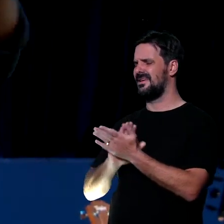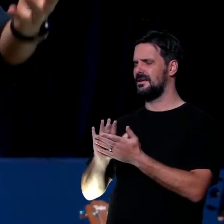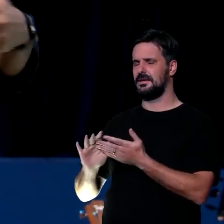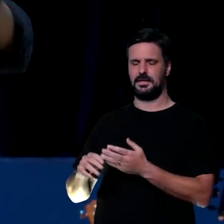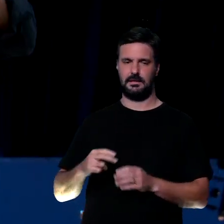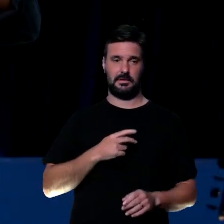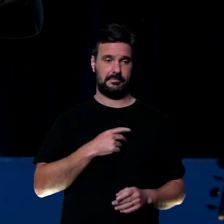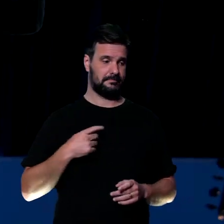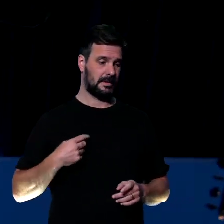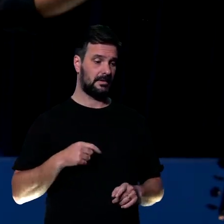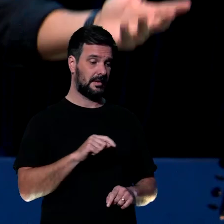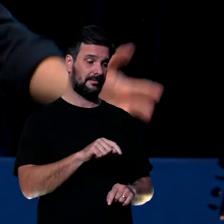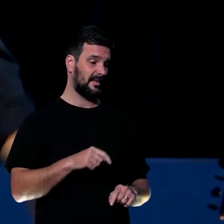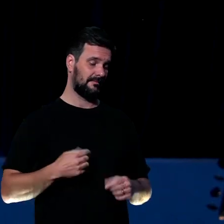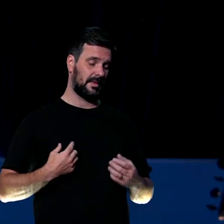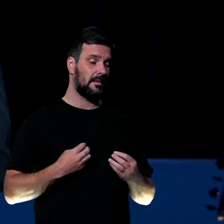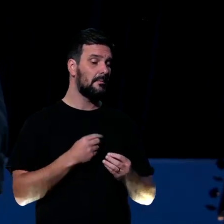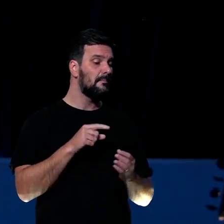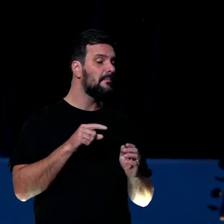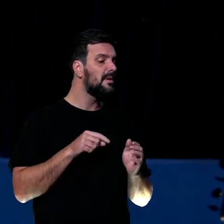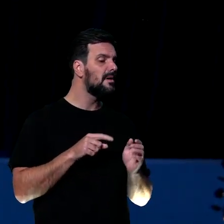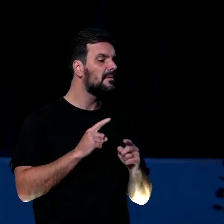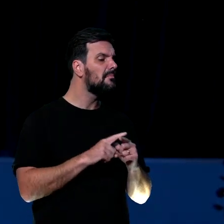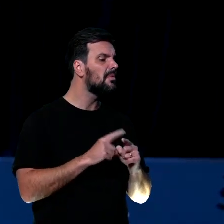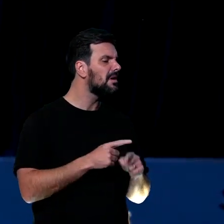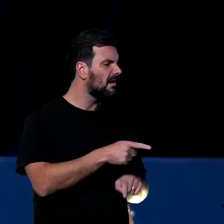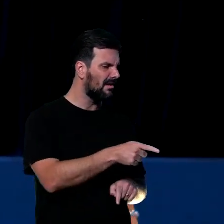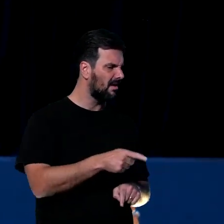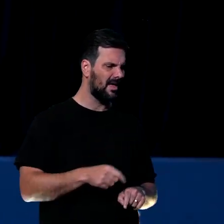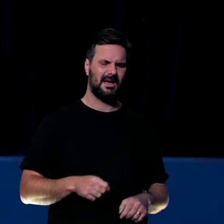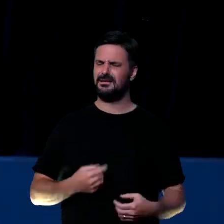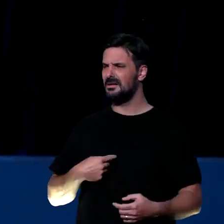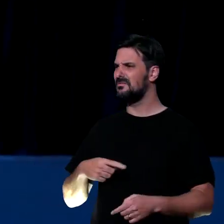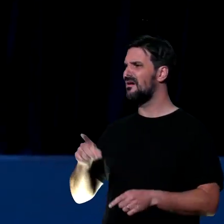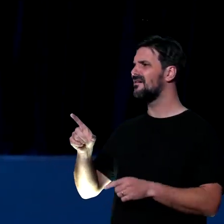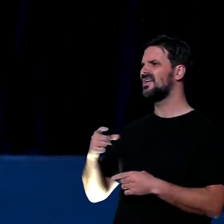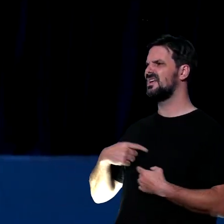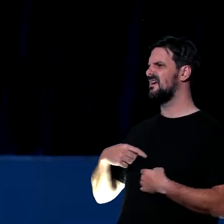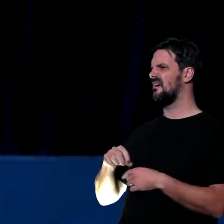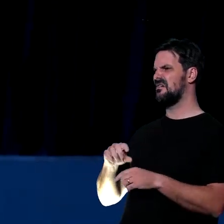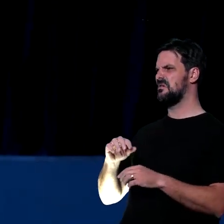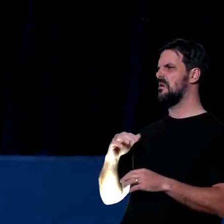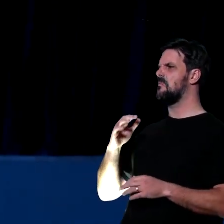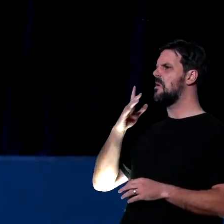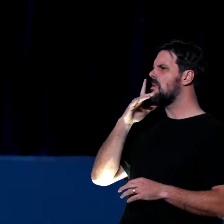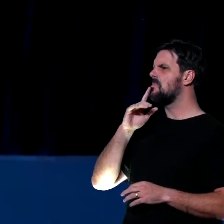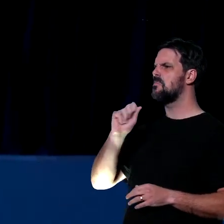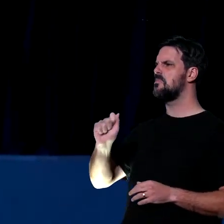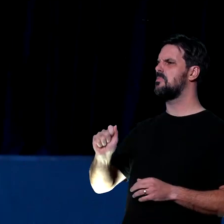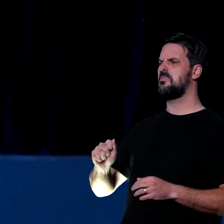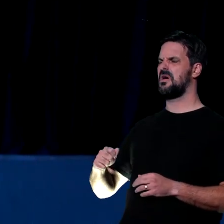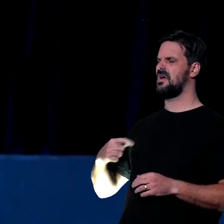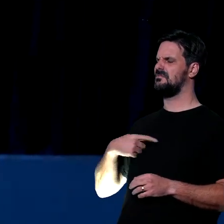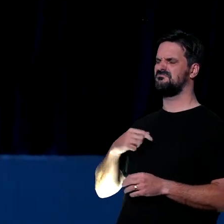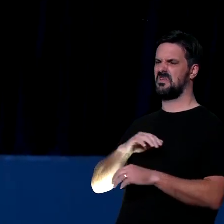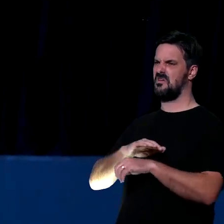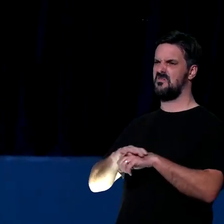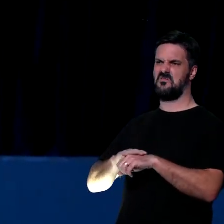Ah, teve um dia que eu sentei do lado do meu pai para a gente conversar e ele falou que não queria falar naquela hora.